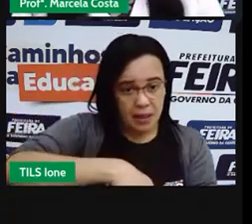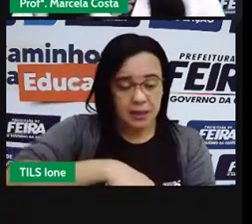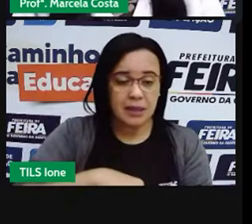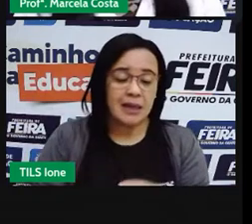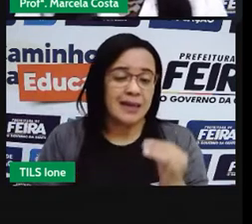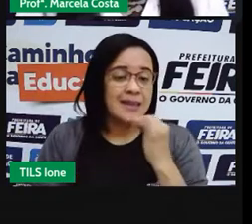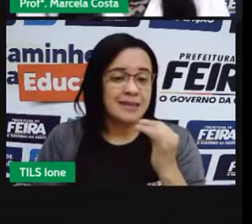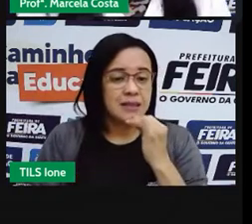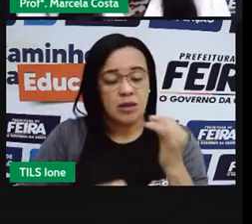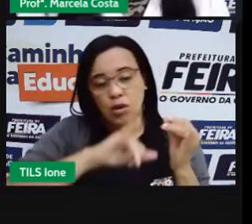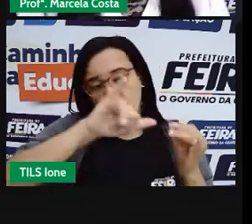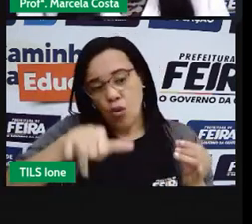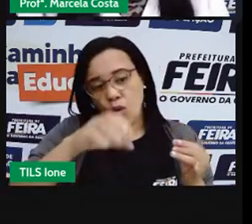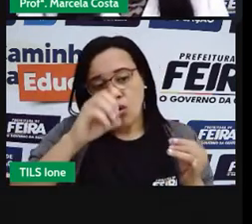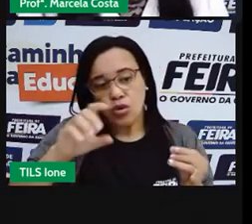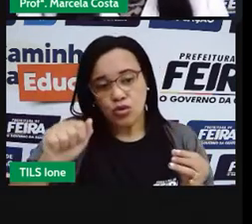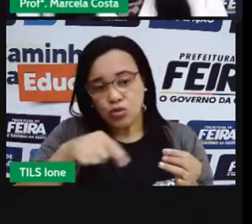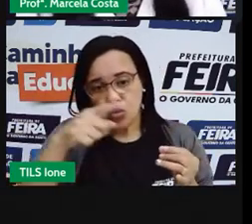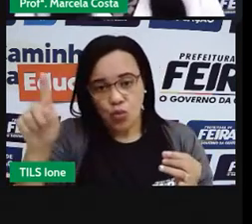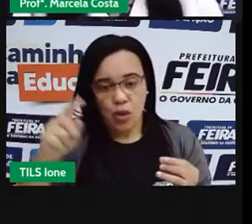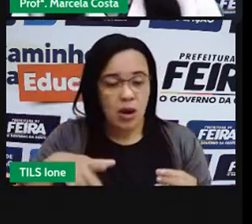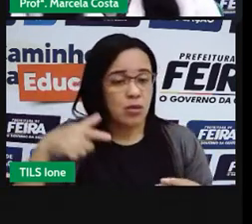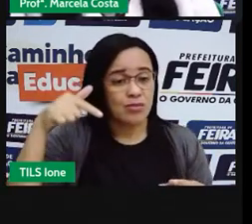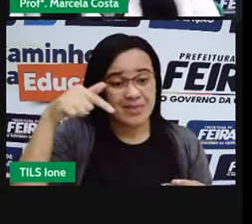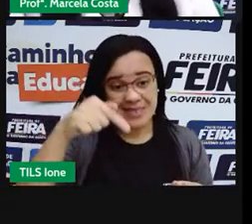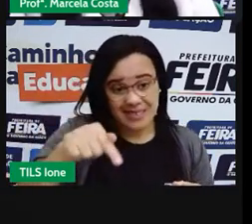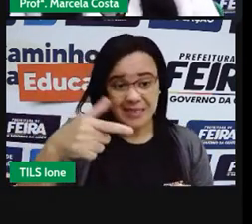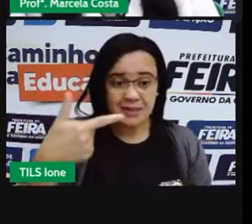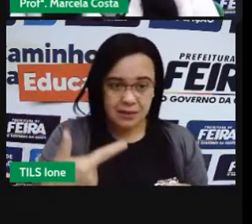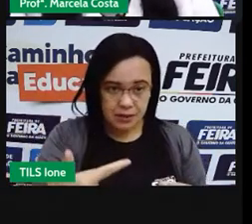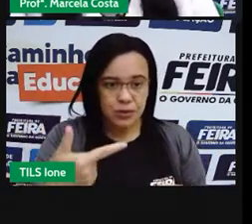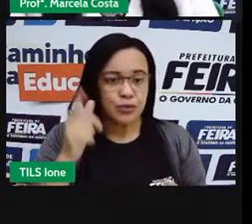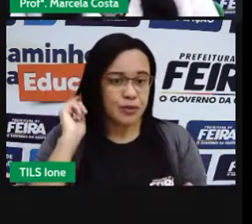teve que pagar 72 reais.